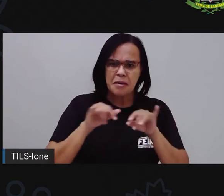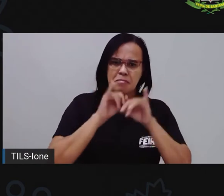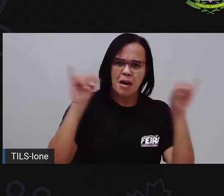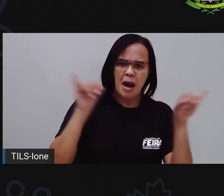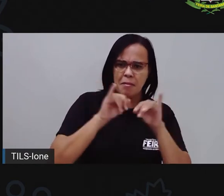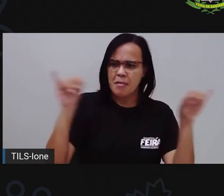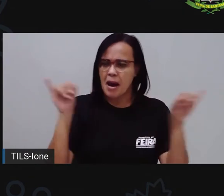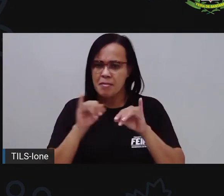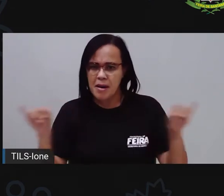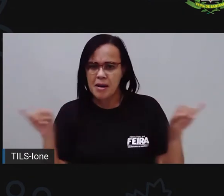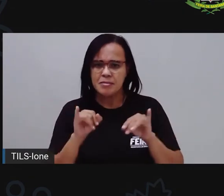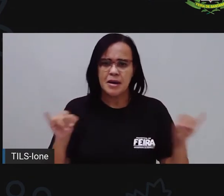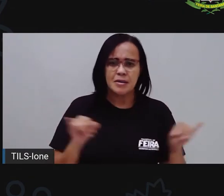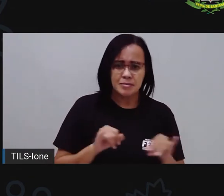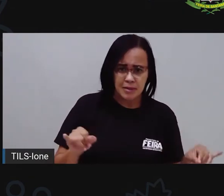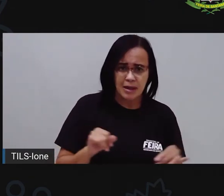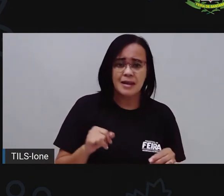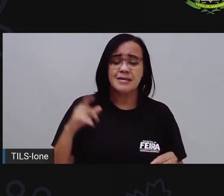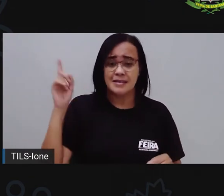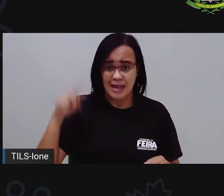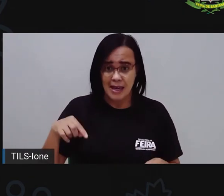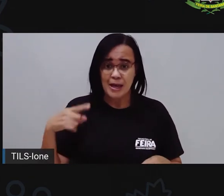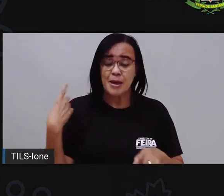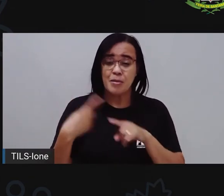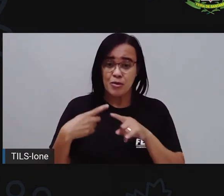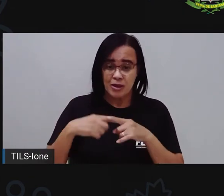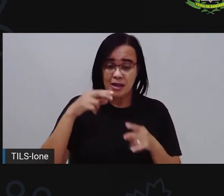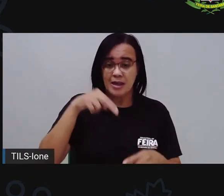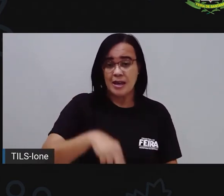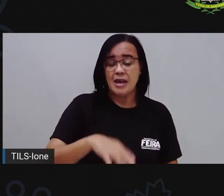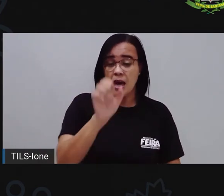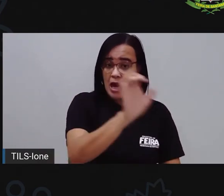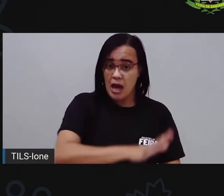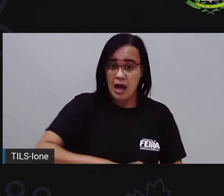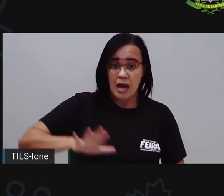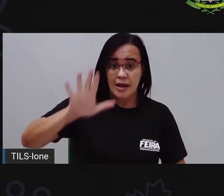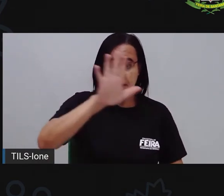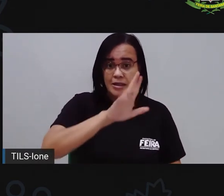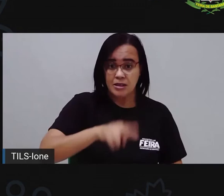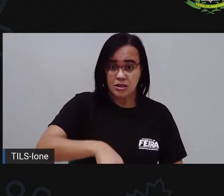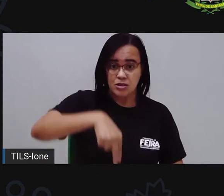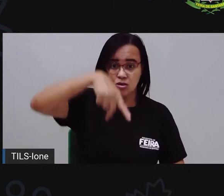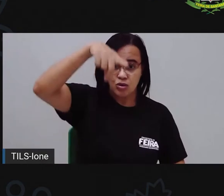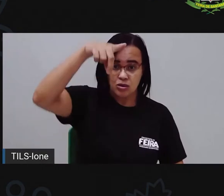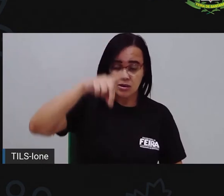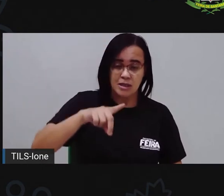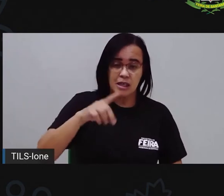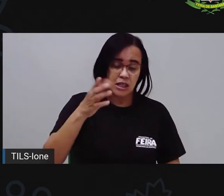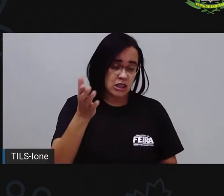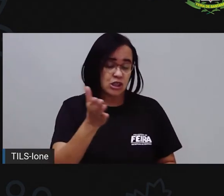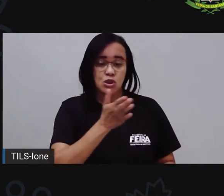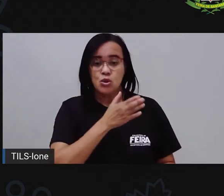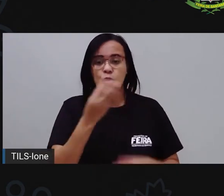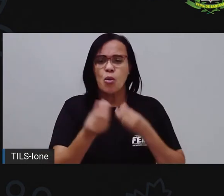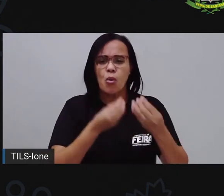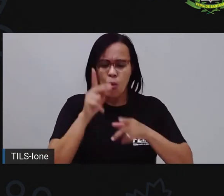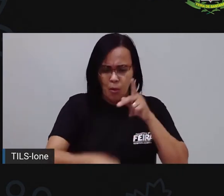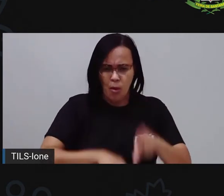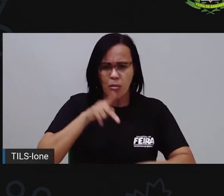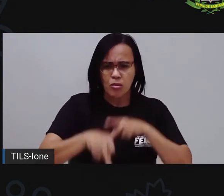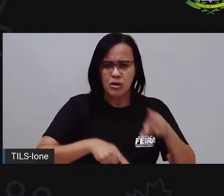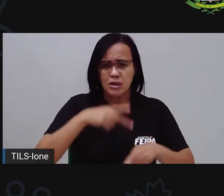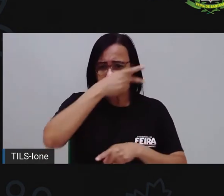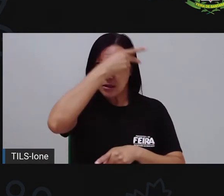rico, de riqueza, né? Que além de ser o povo nordestino, né? Nós temos também a riqueza na culinária,